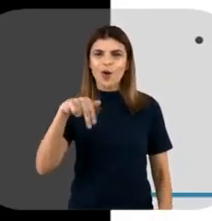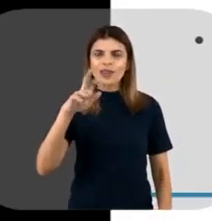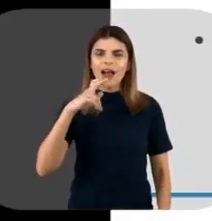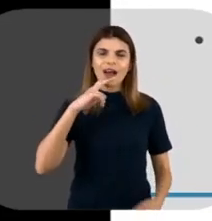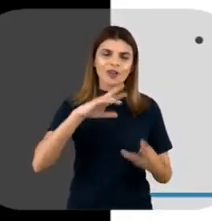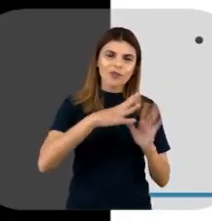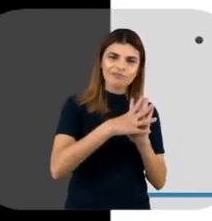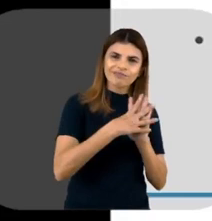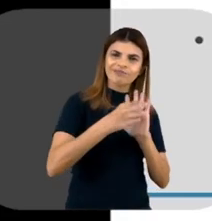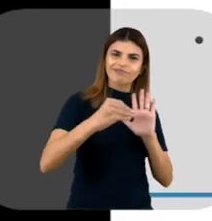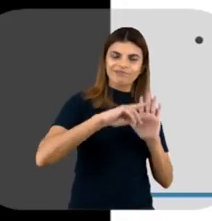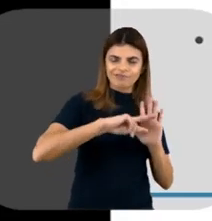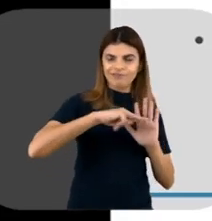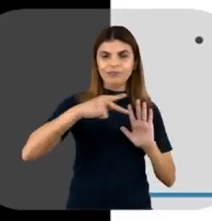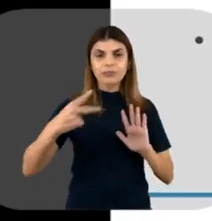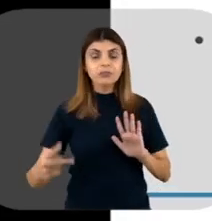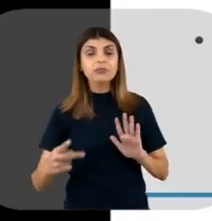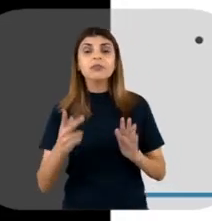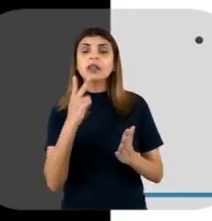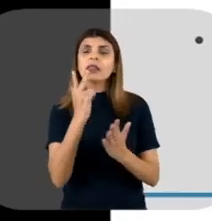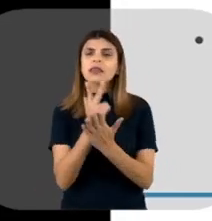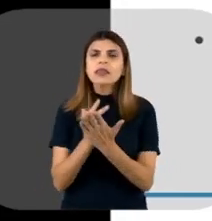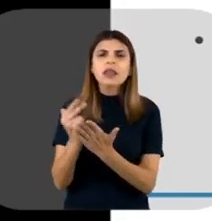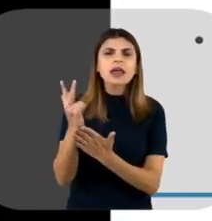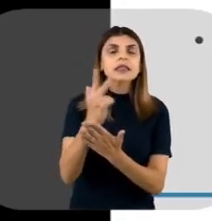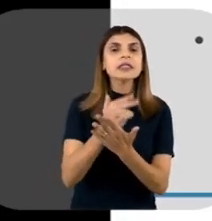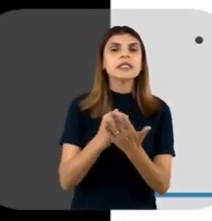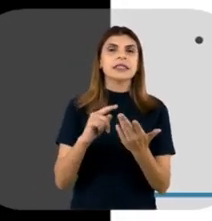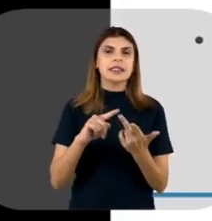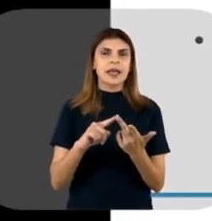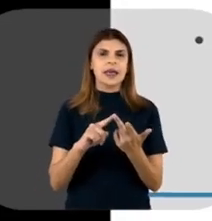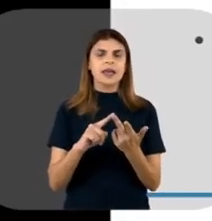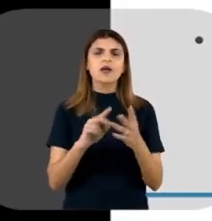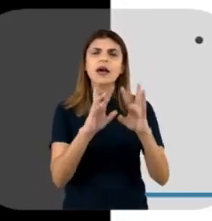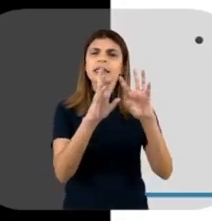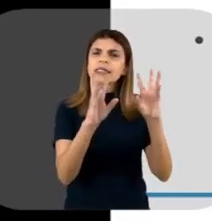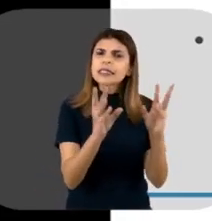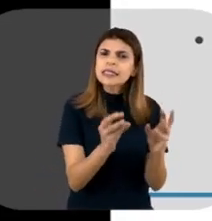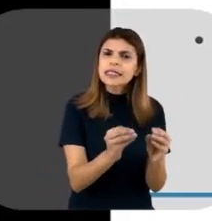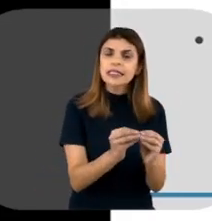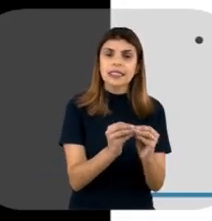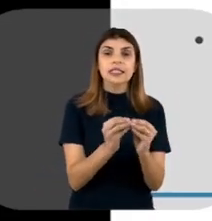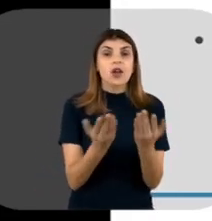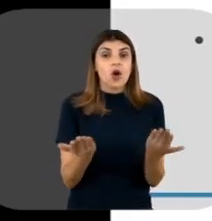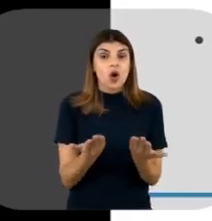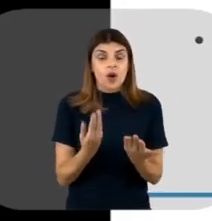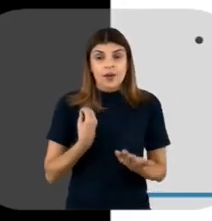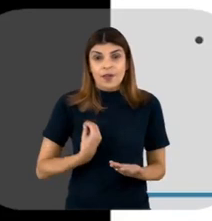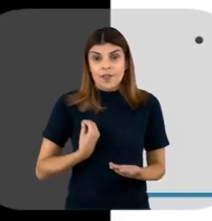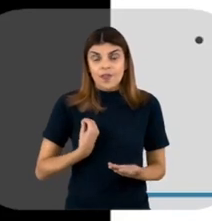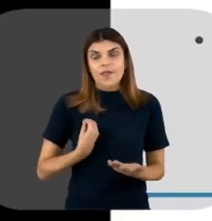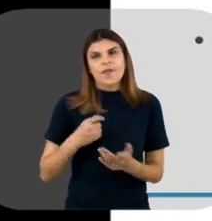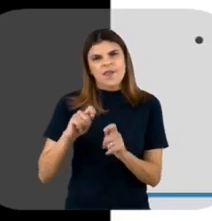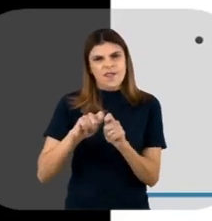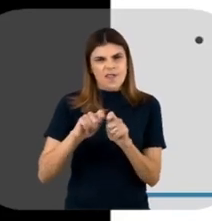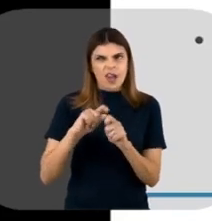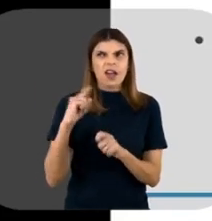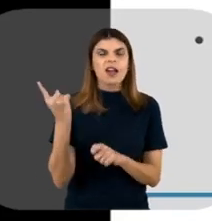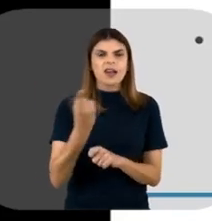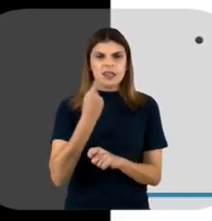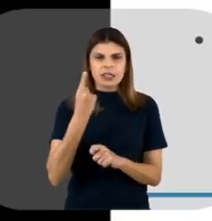vetor, o desenho da sequência do gene, a síntese desse gene, que hoje é feita por empresas